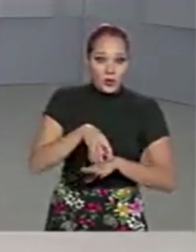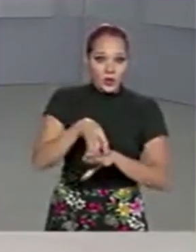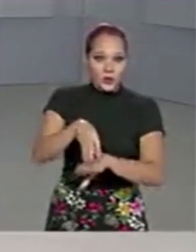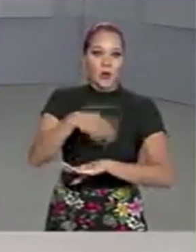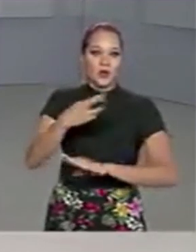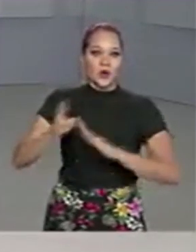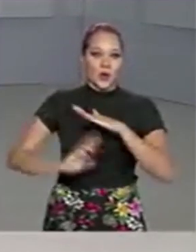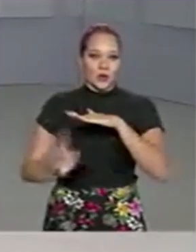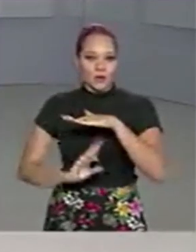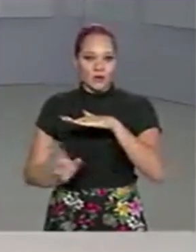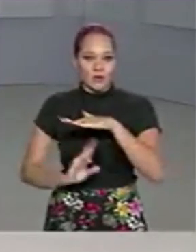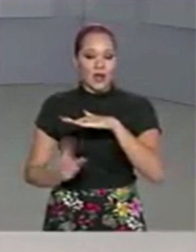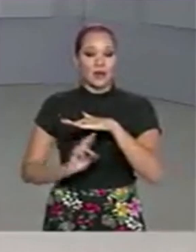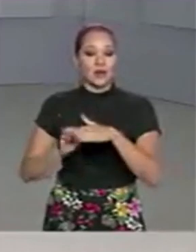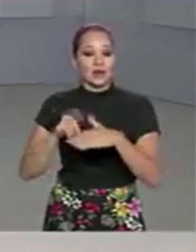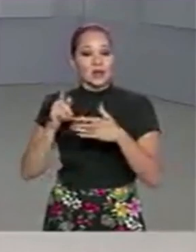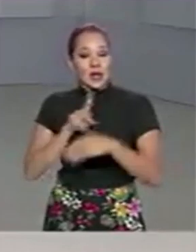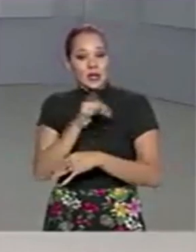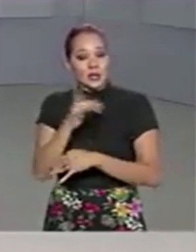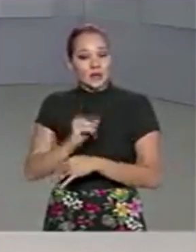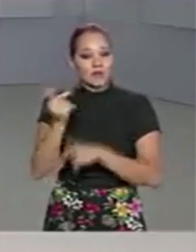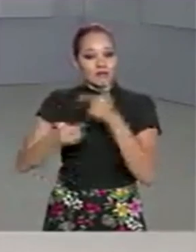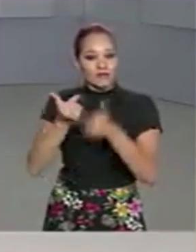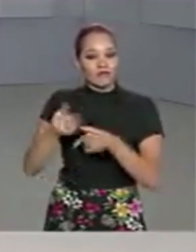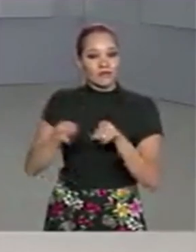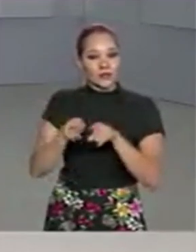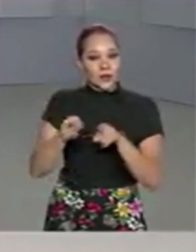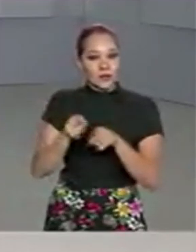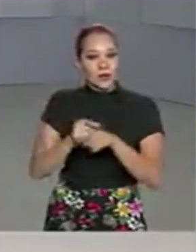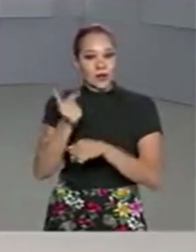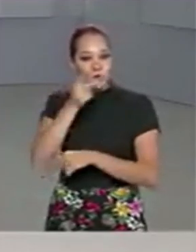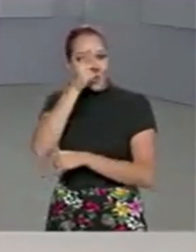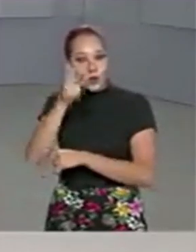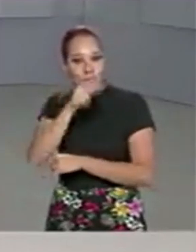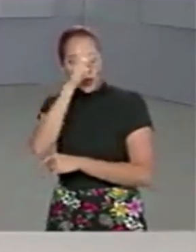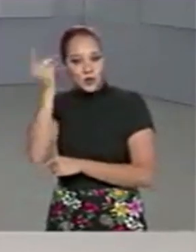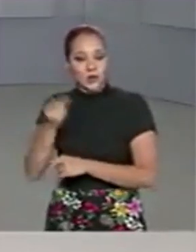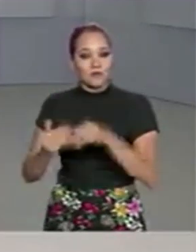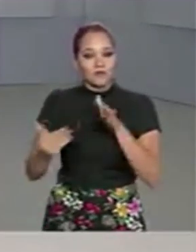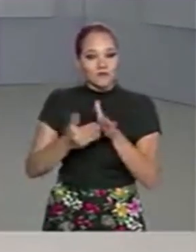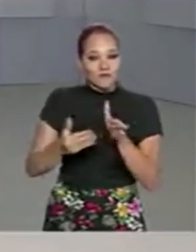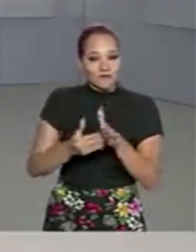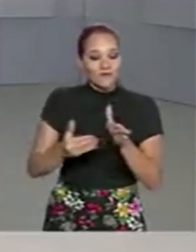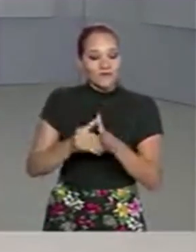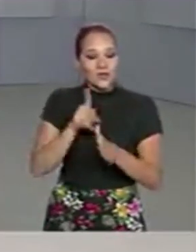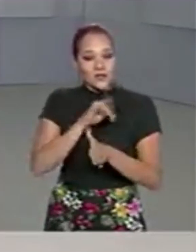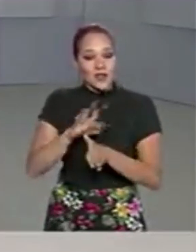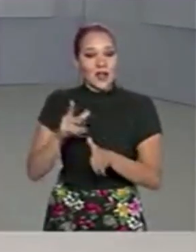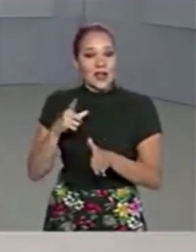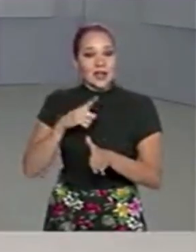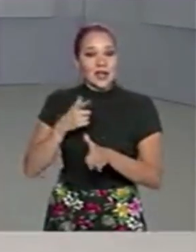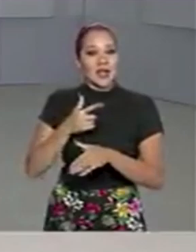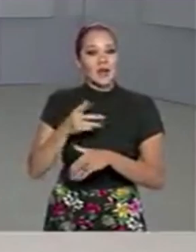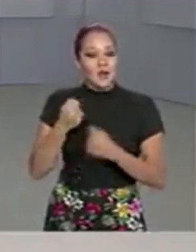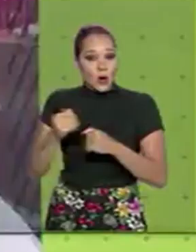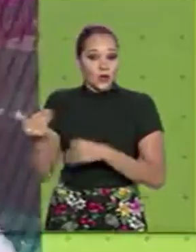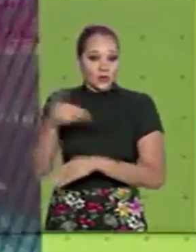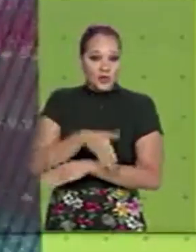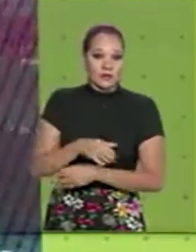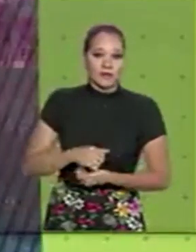rodoviário de cargas, ações humanitárias e o tráfego de residentes fronteiriços seguem autorizados.